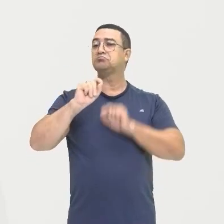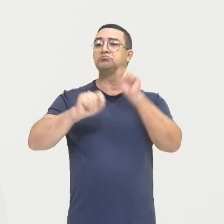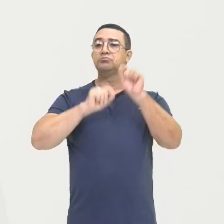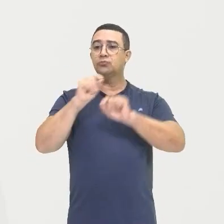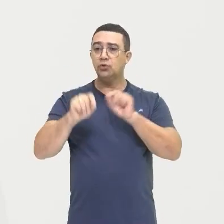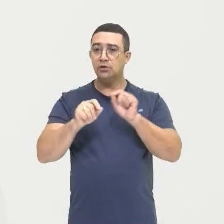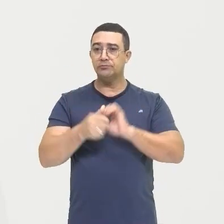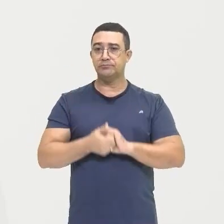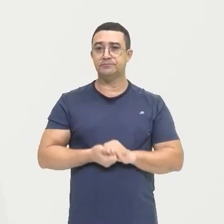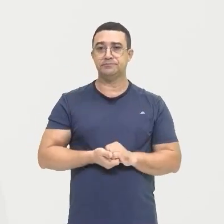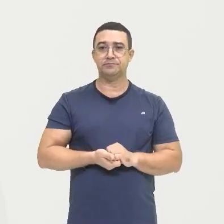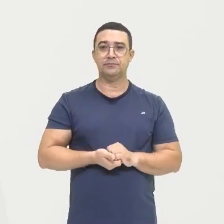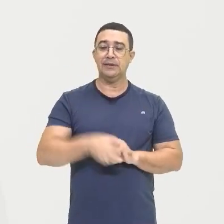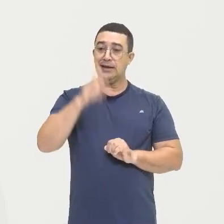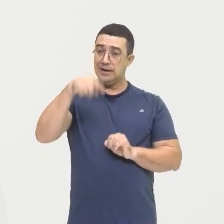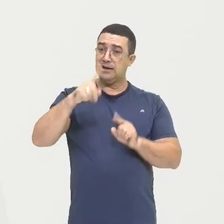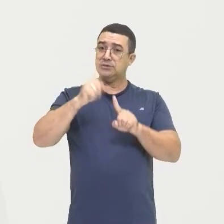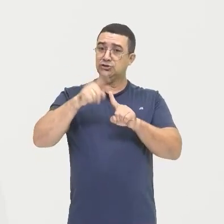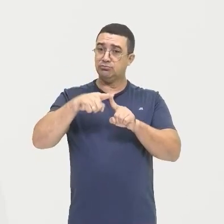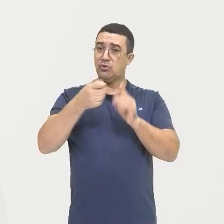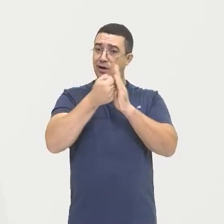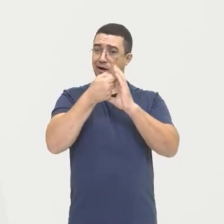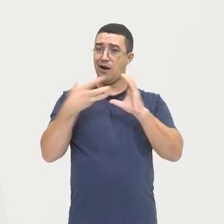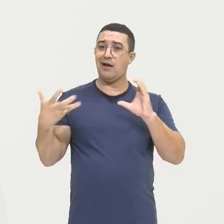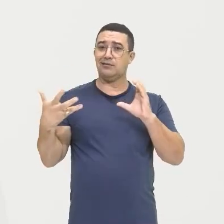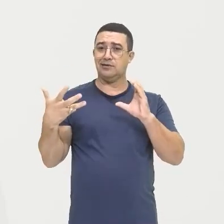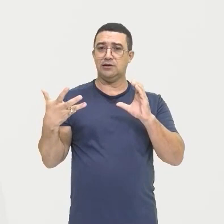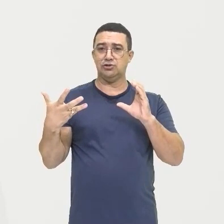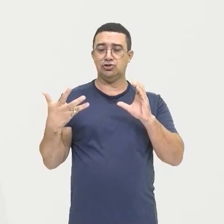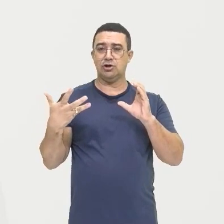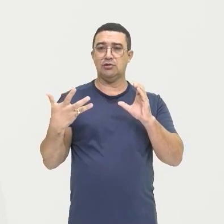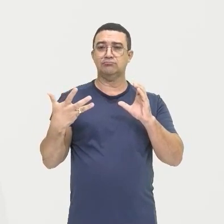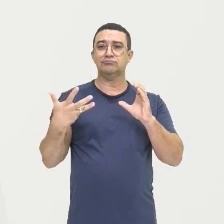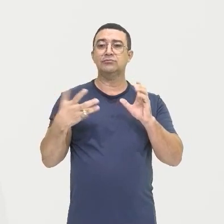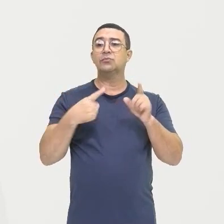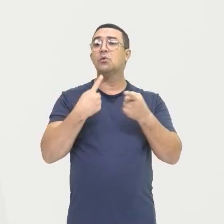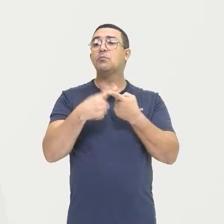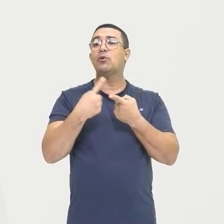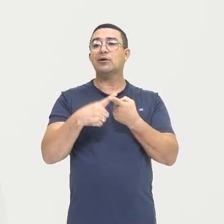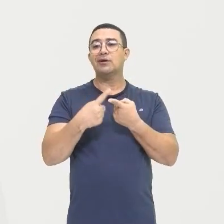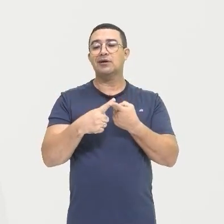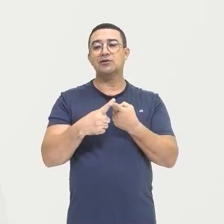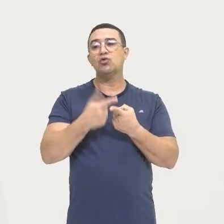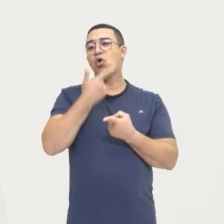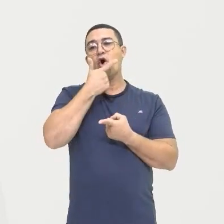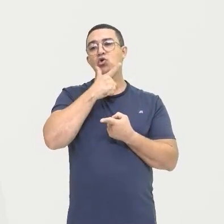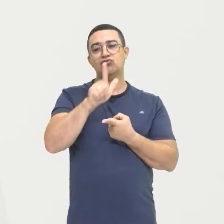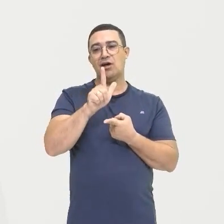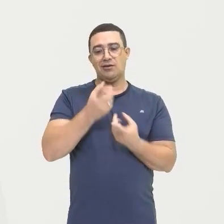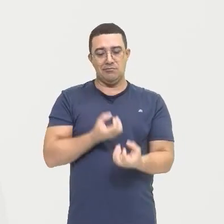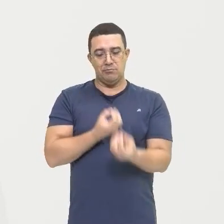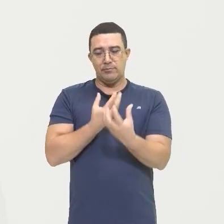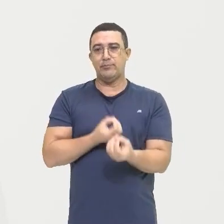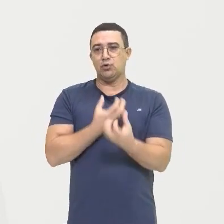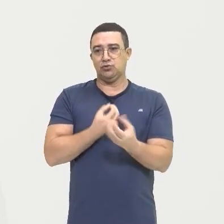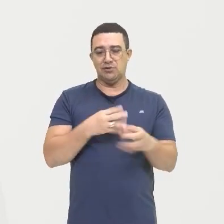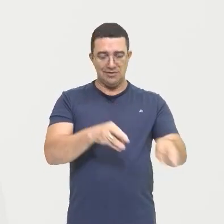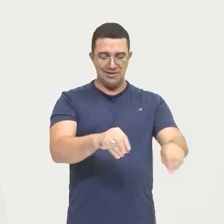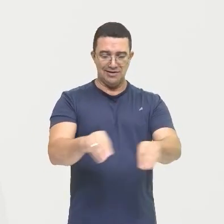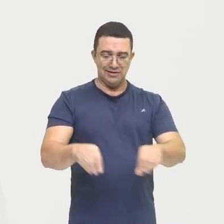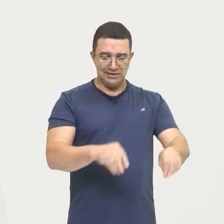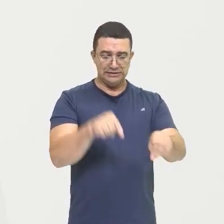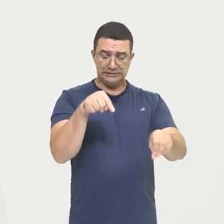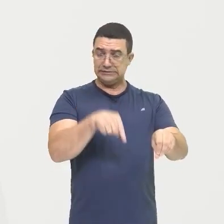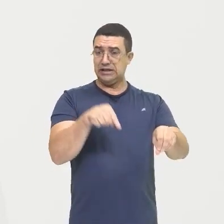propriedade Ele já tem Como característica Aí A improdutividade Então aquela terra Ela já não